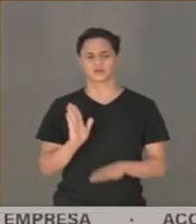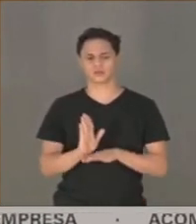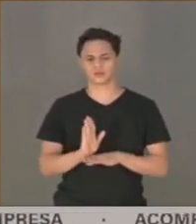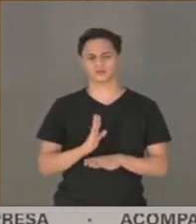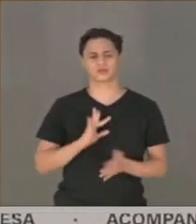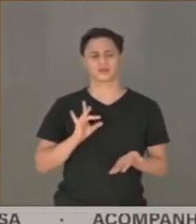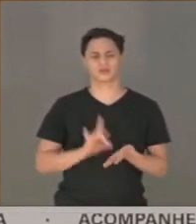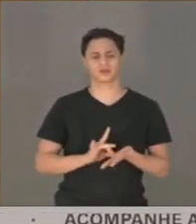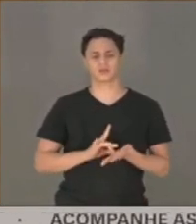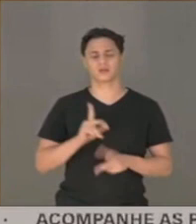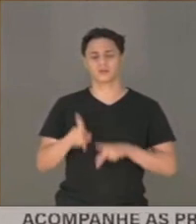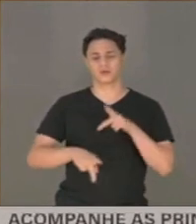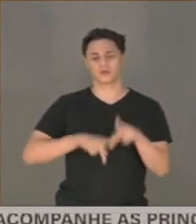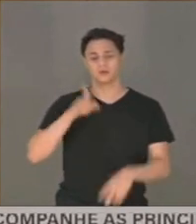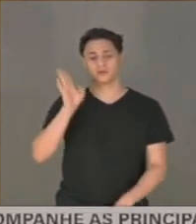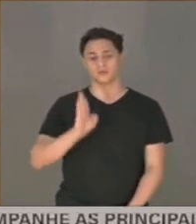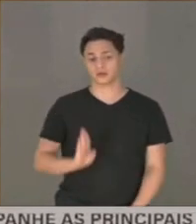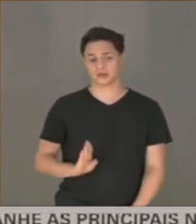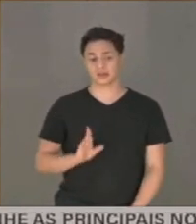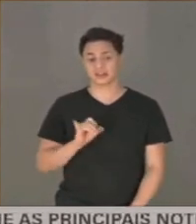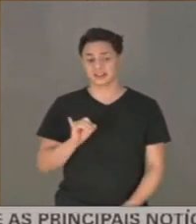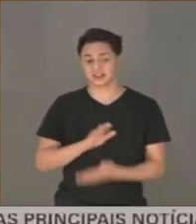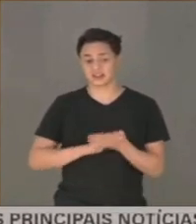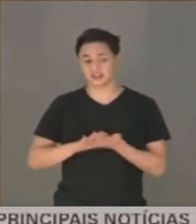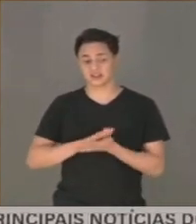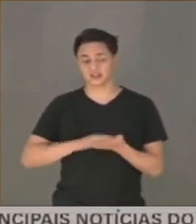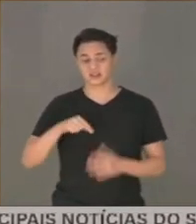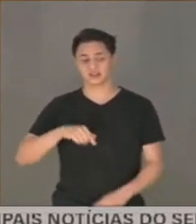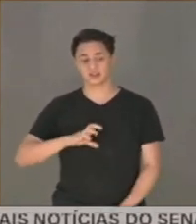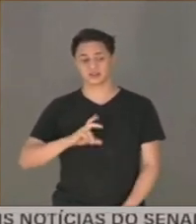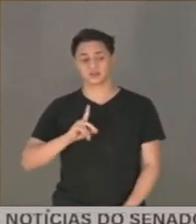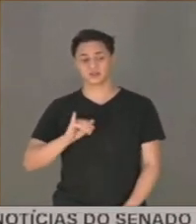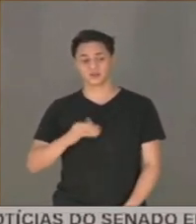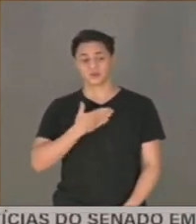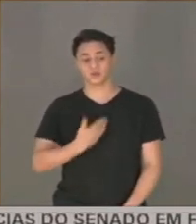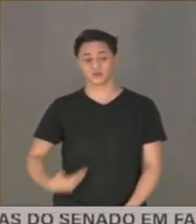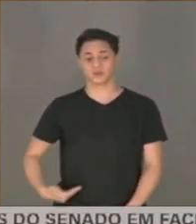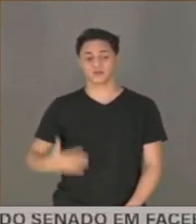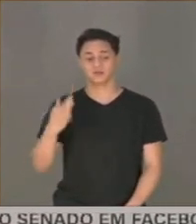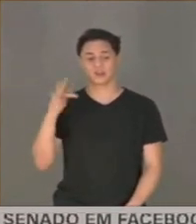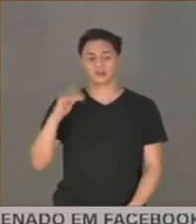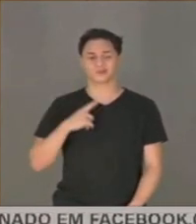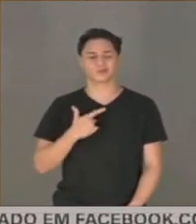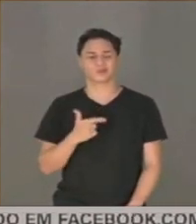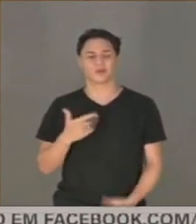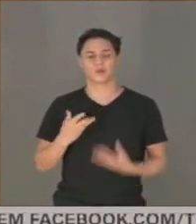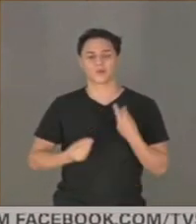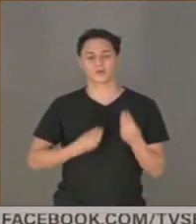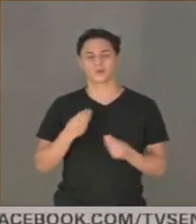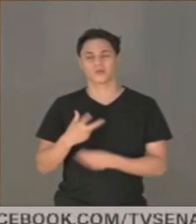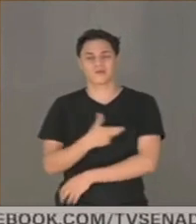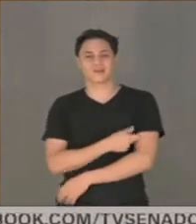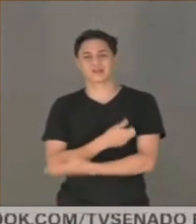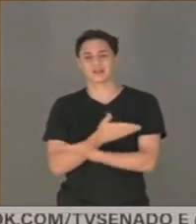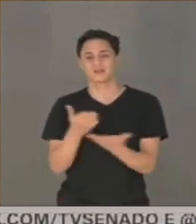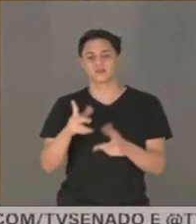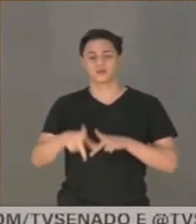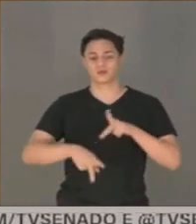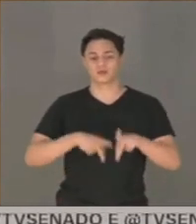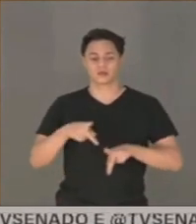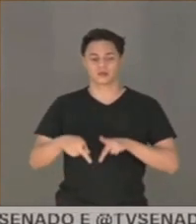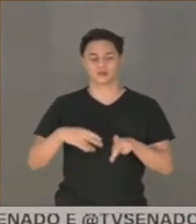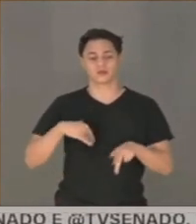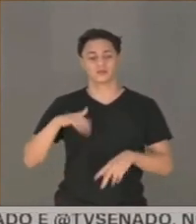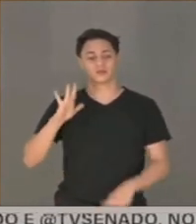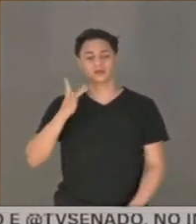a população brasileira. Se não fosse a Comissão Parlamentar de Inquérito, o governo federal não tinha corrido para vacinar a população. E mais